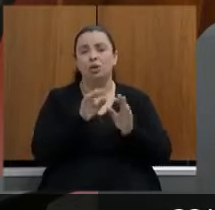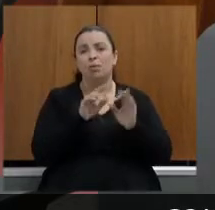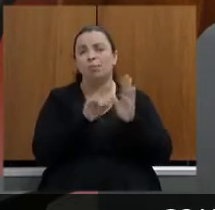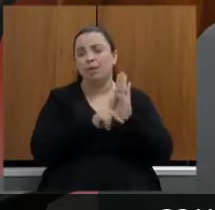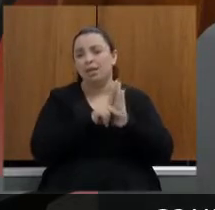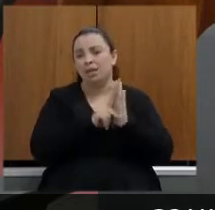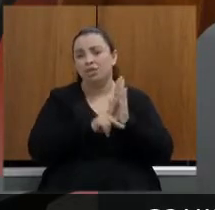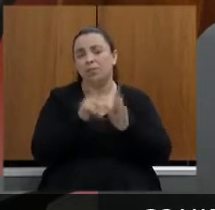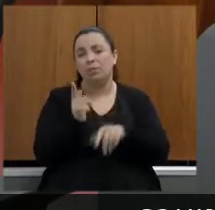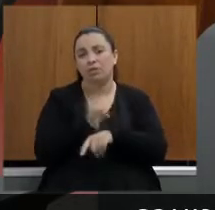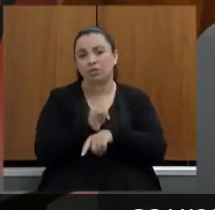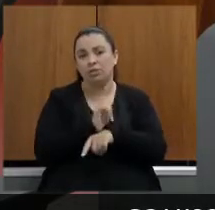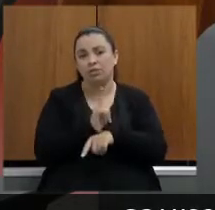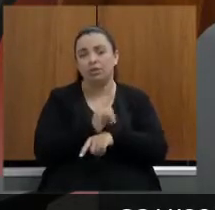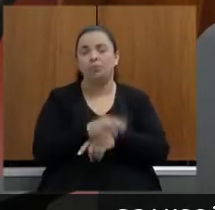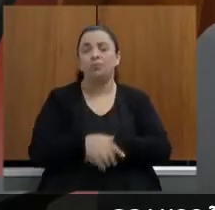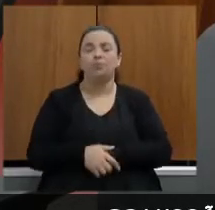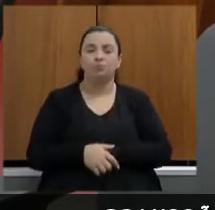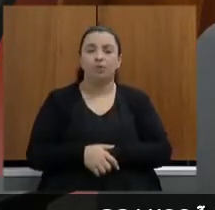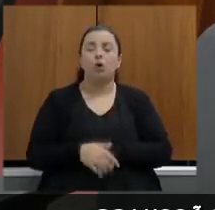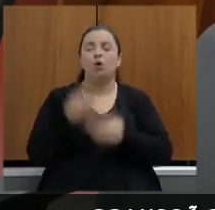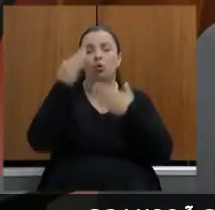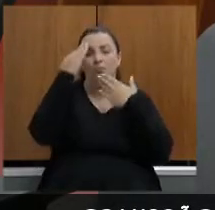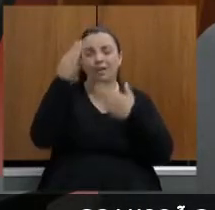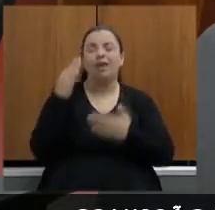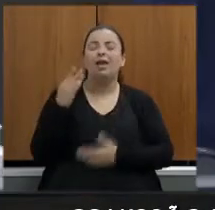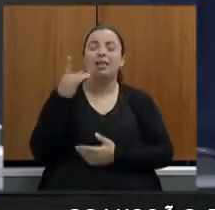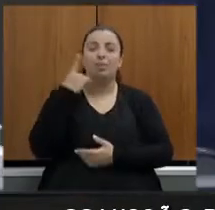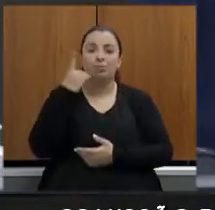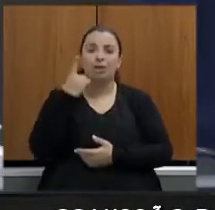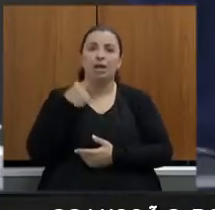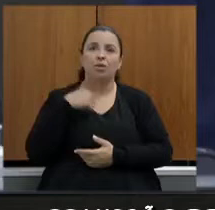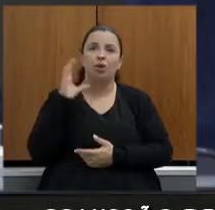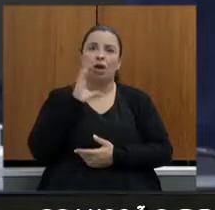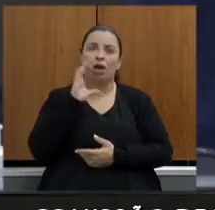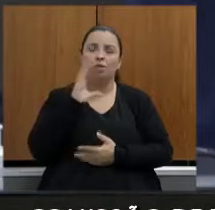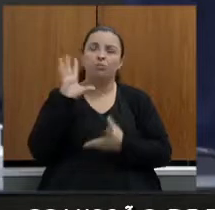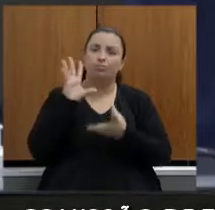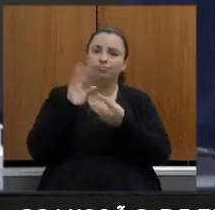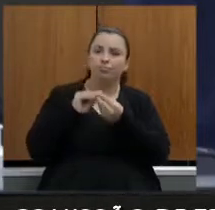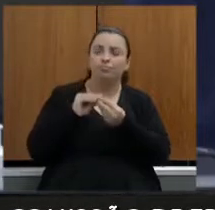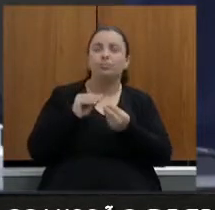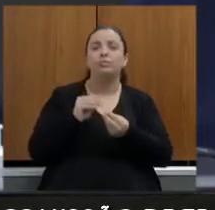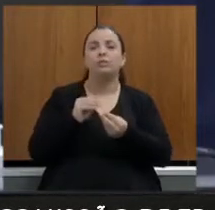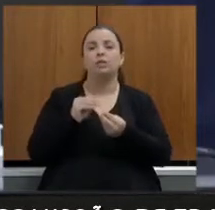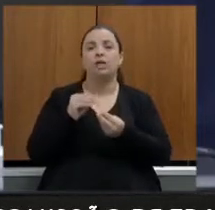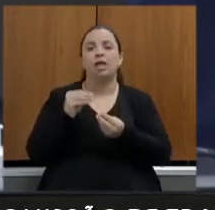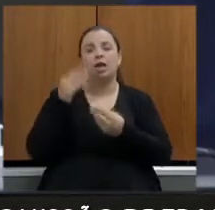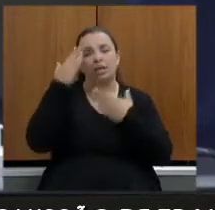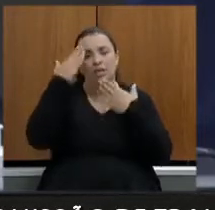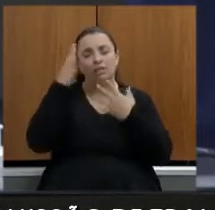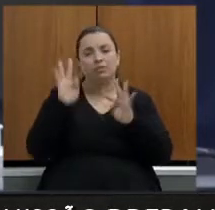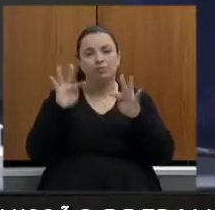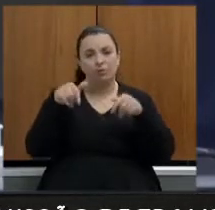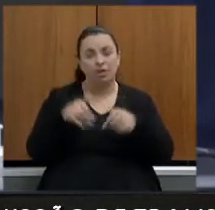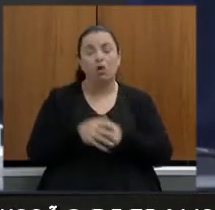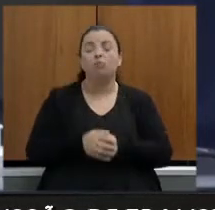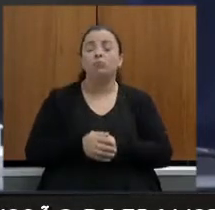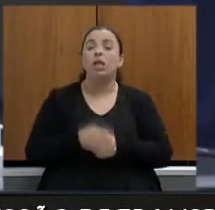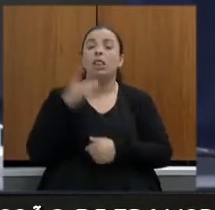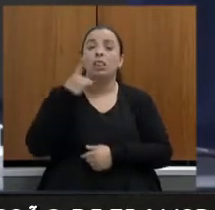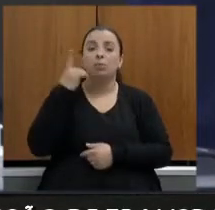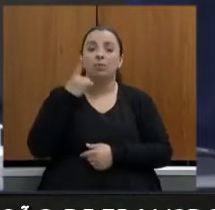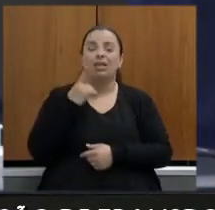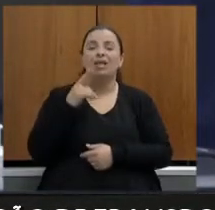muito obrigado deputado fazer breves considerações em primeiro lugar cumprimentar o deputado José Reis que eu não tive oportunidade de